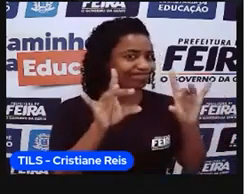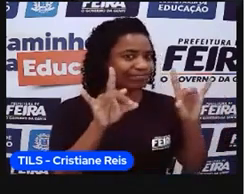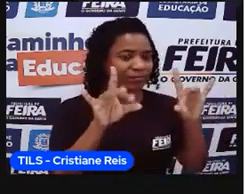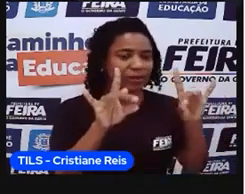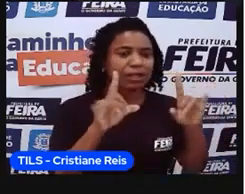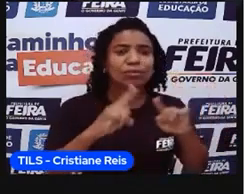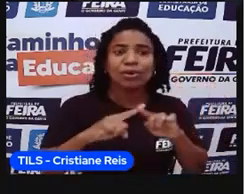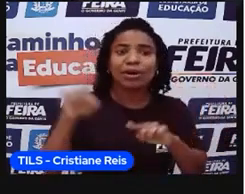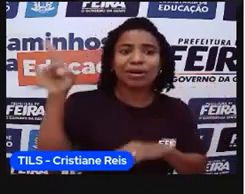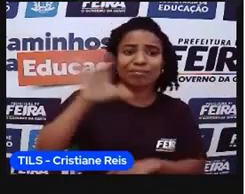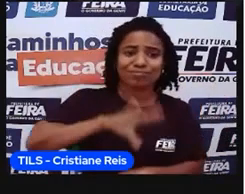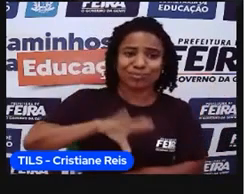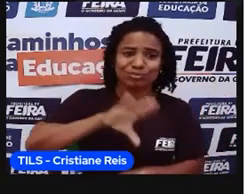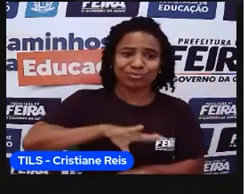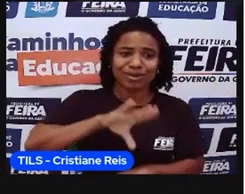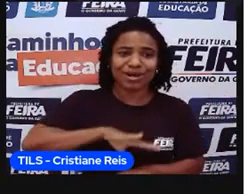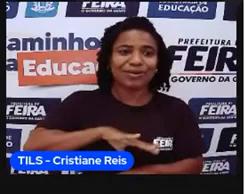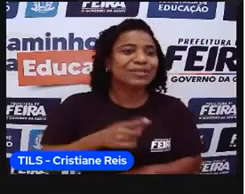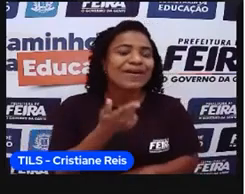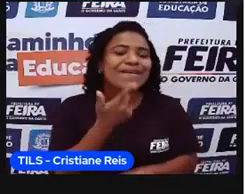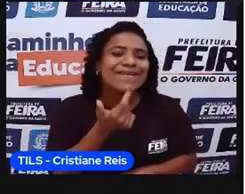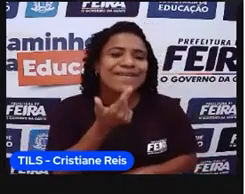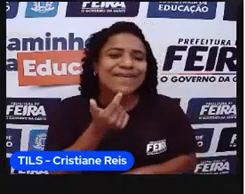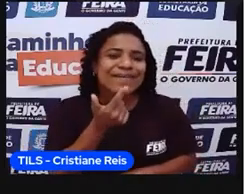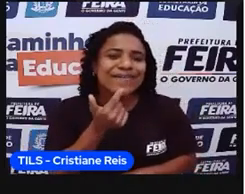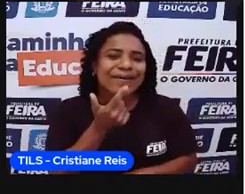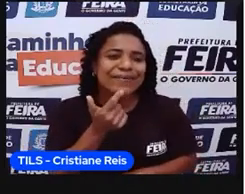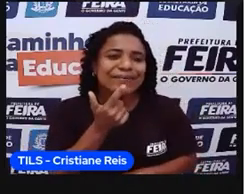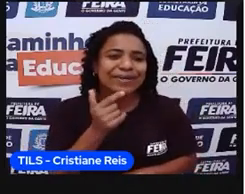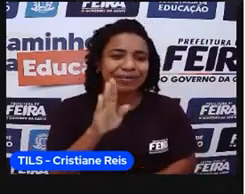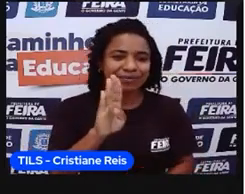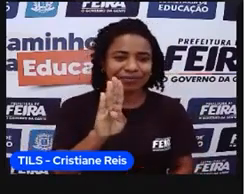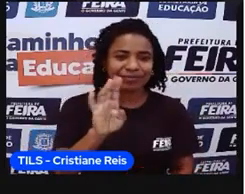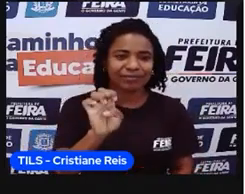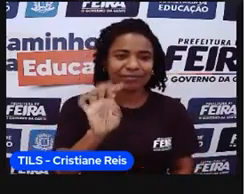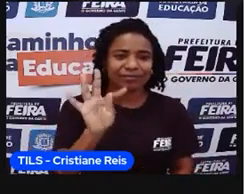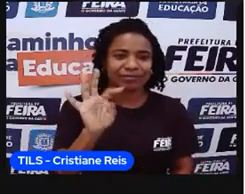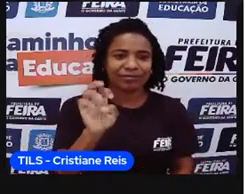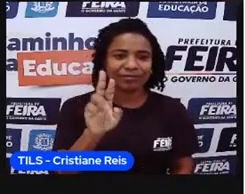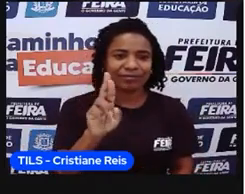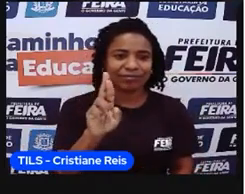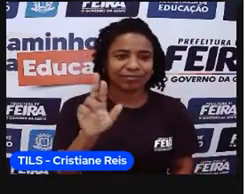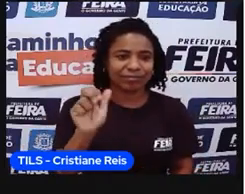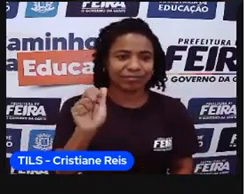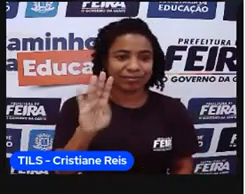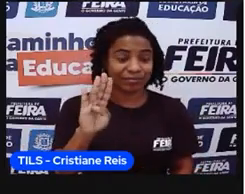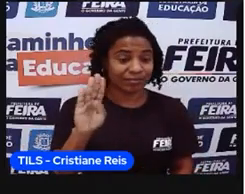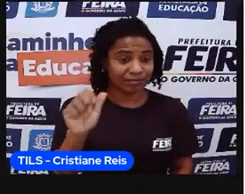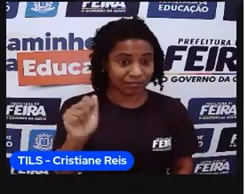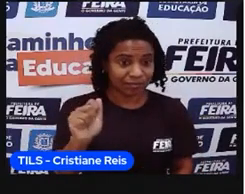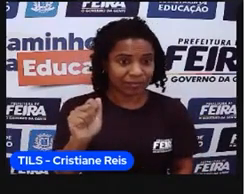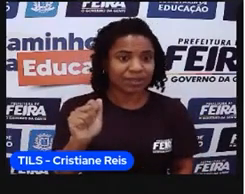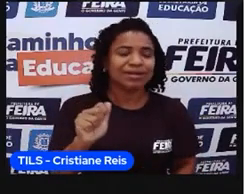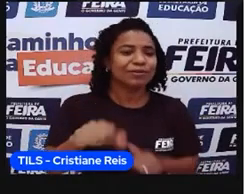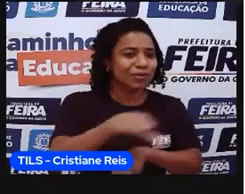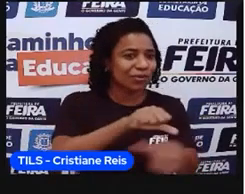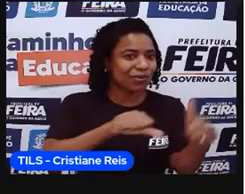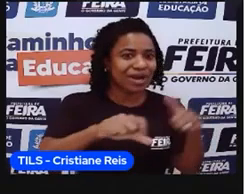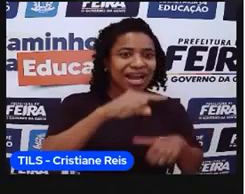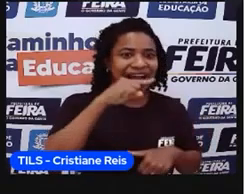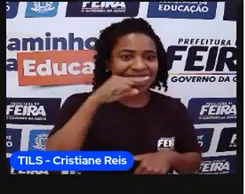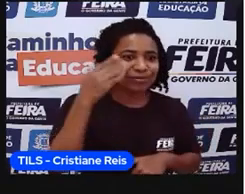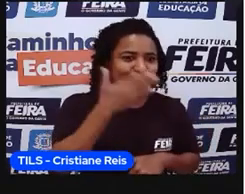diferente e ainda era muito mais caro. Aí eles começaram a plantar a cana-de-açúcar, mas para plantar a cana-de-açúcar, eu